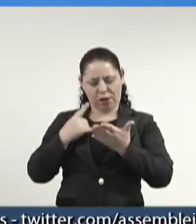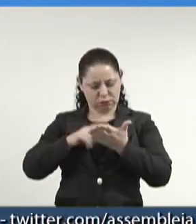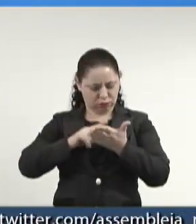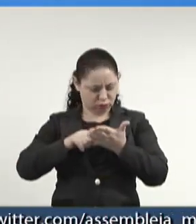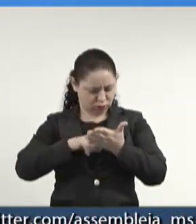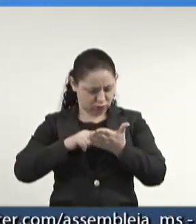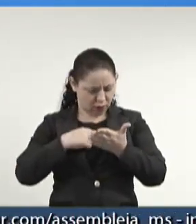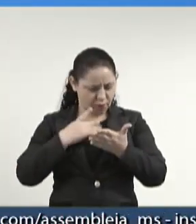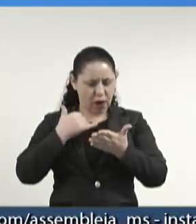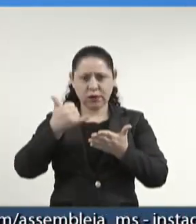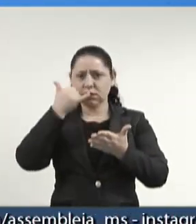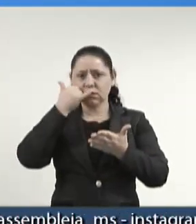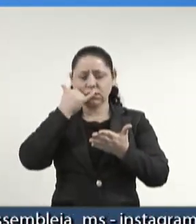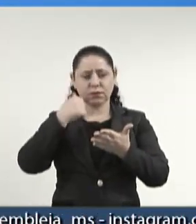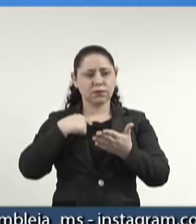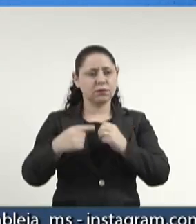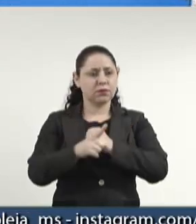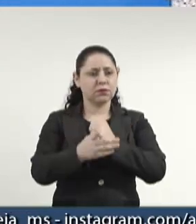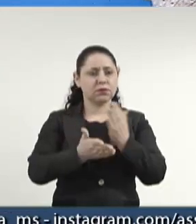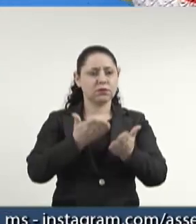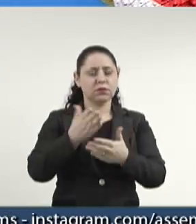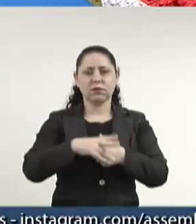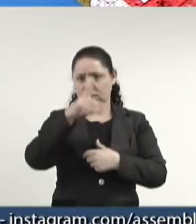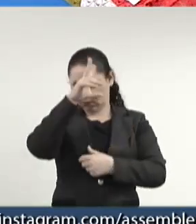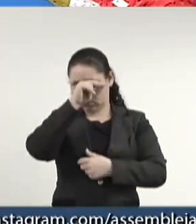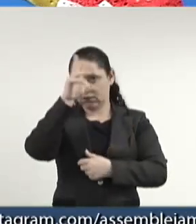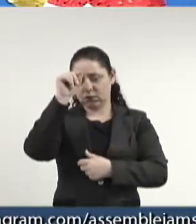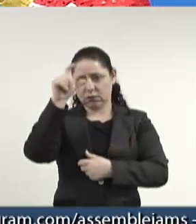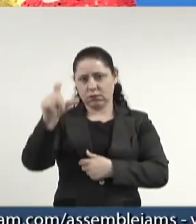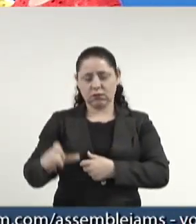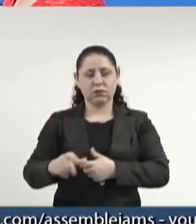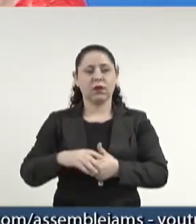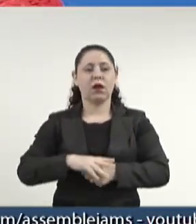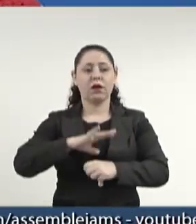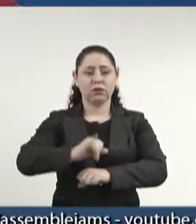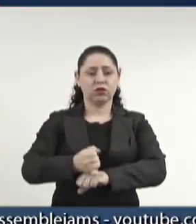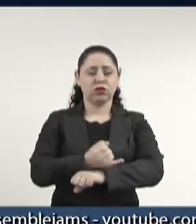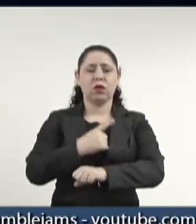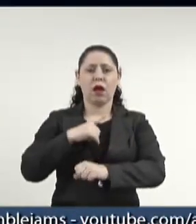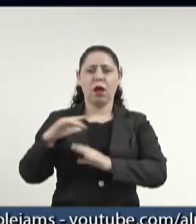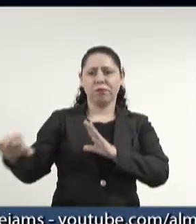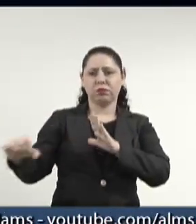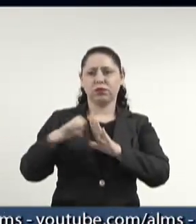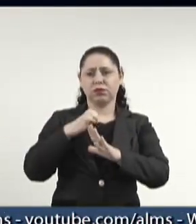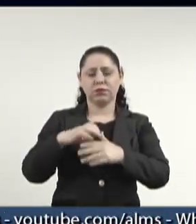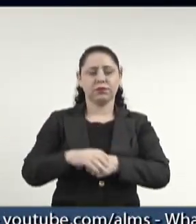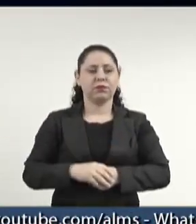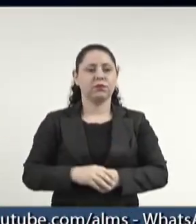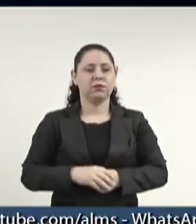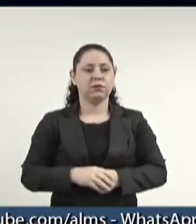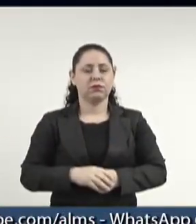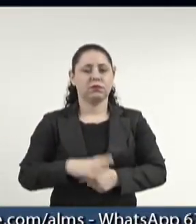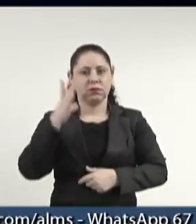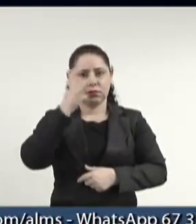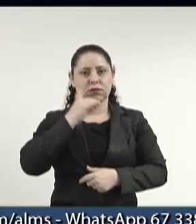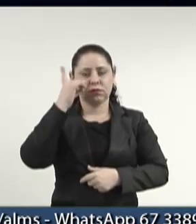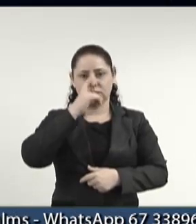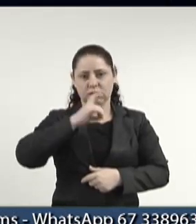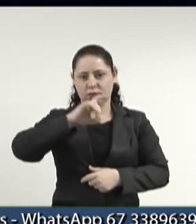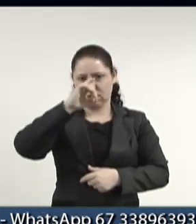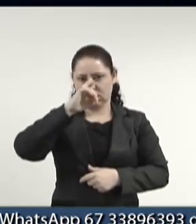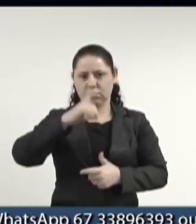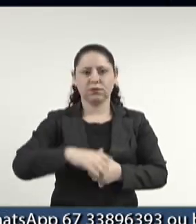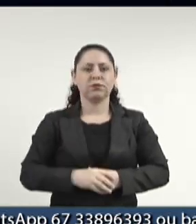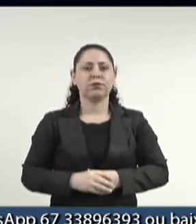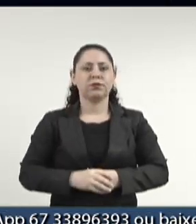eu estava fazendo atendimento a uma prefeita de Jardim, recebi do nosso deputado Zeca do PT